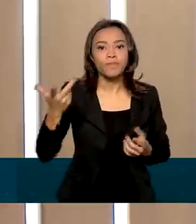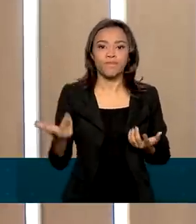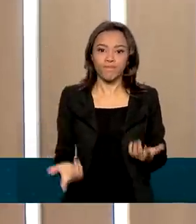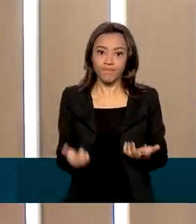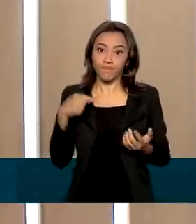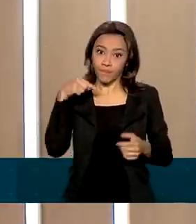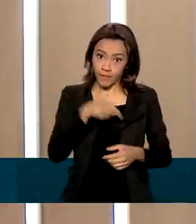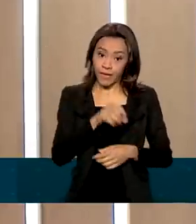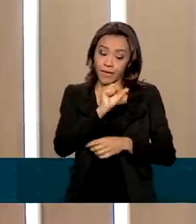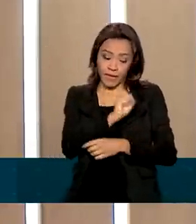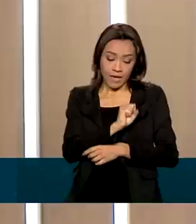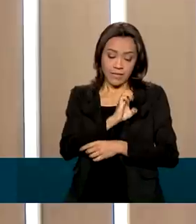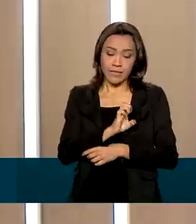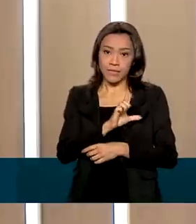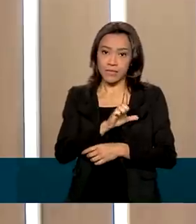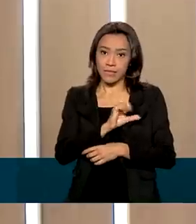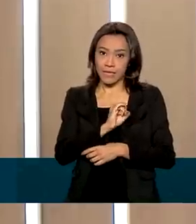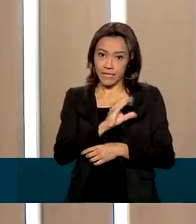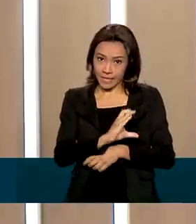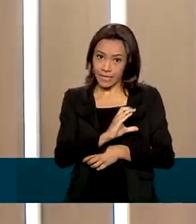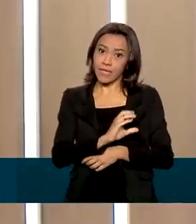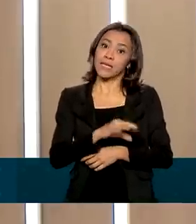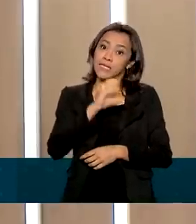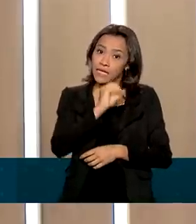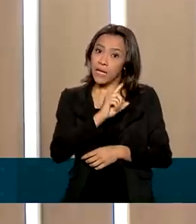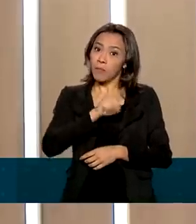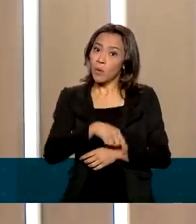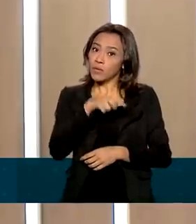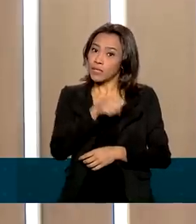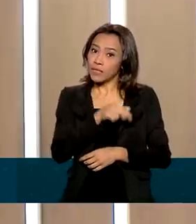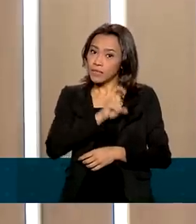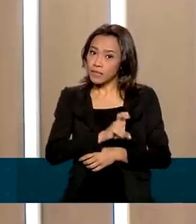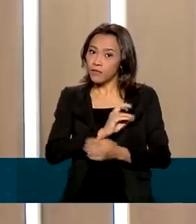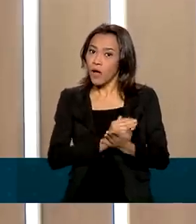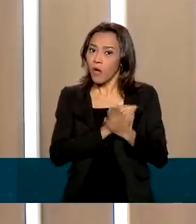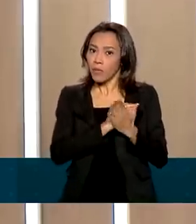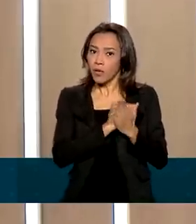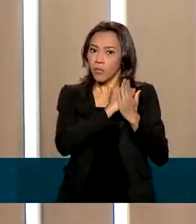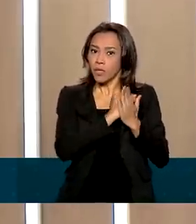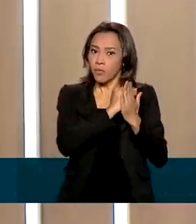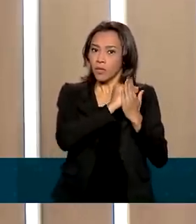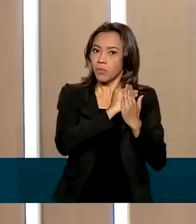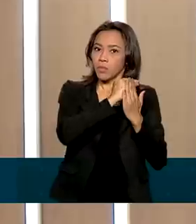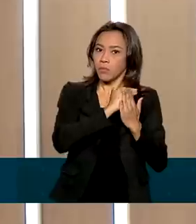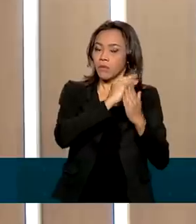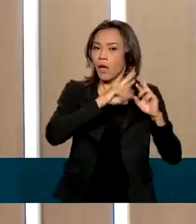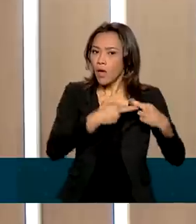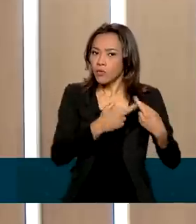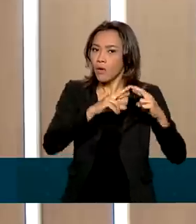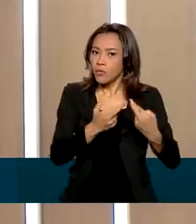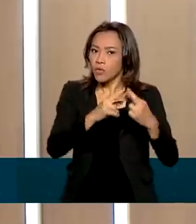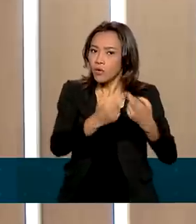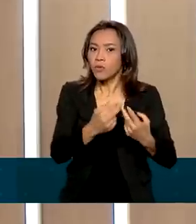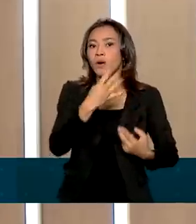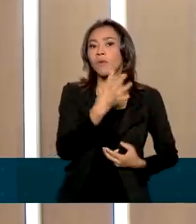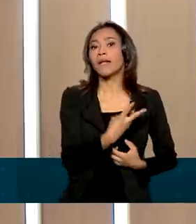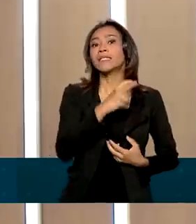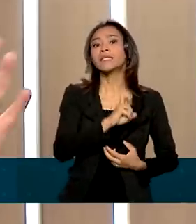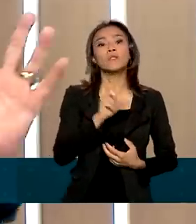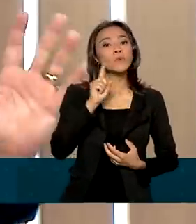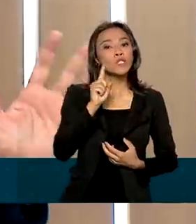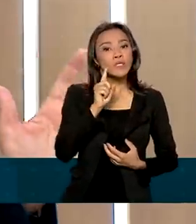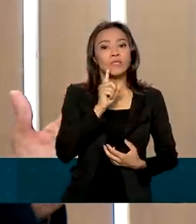taxas Selic cresceram a média de 0,75% a cada reunião do Copom, que se realiza em média a cada 45 dias.